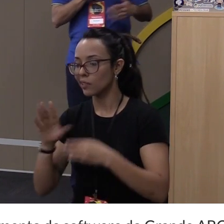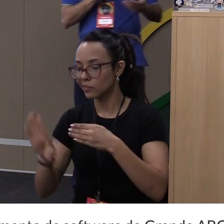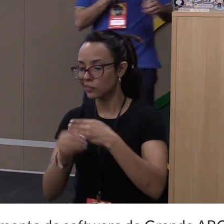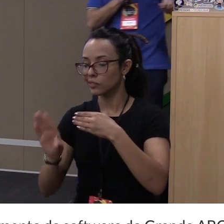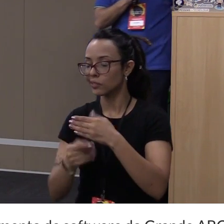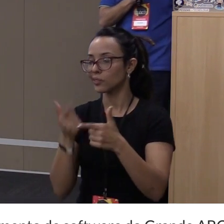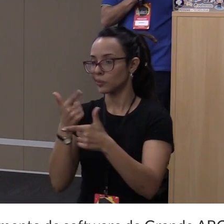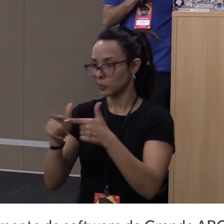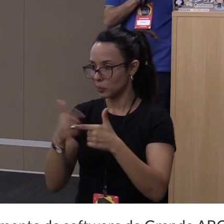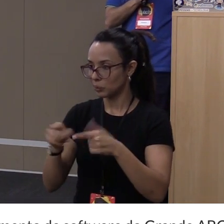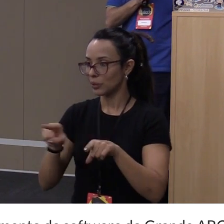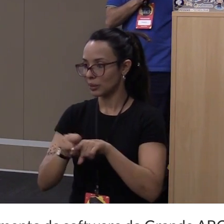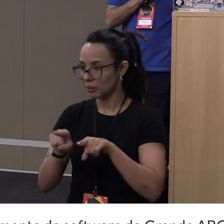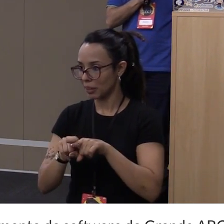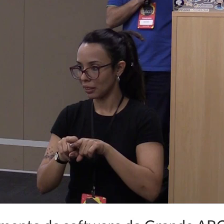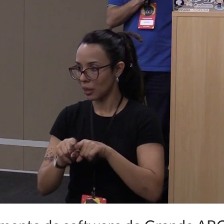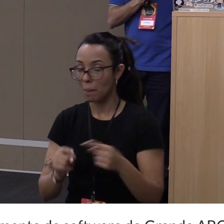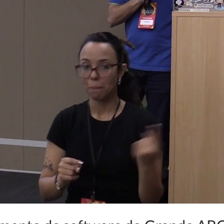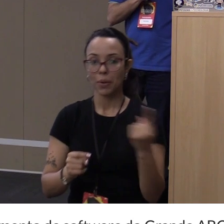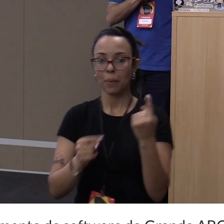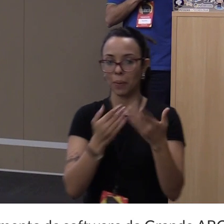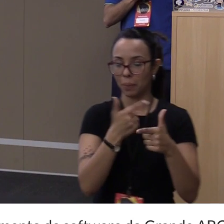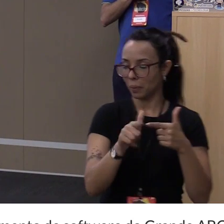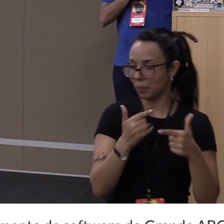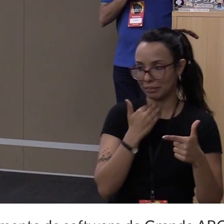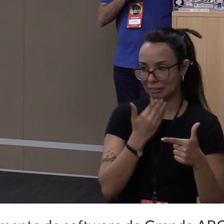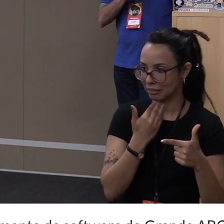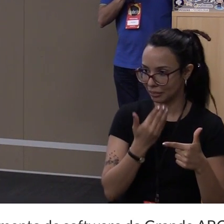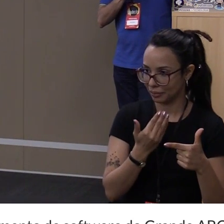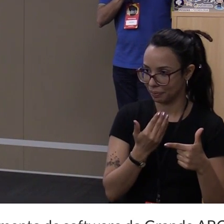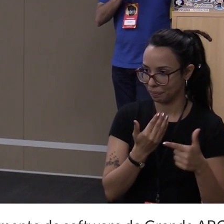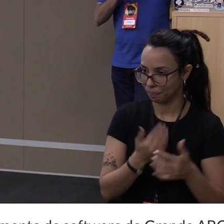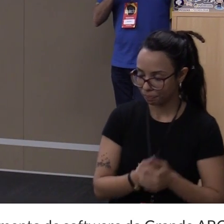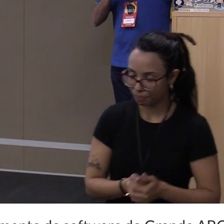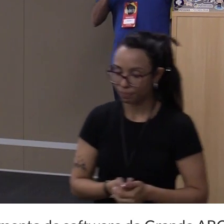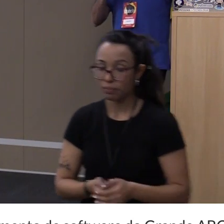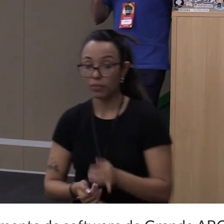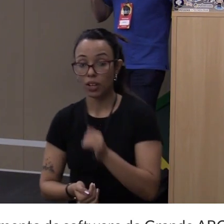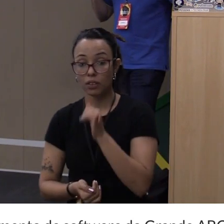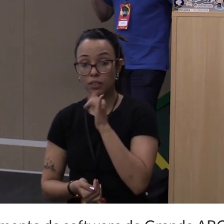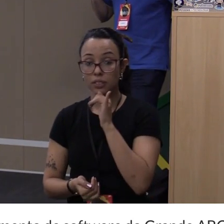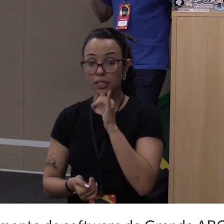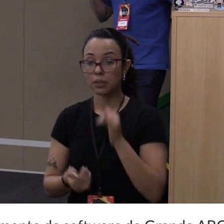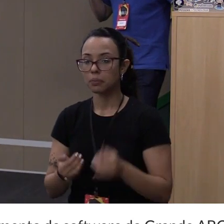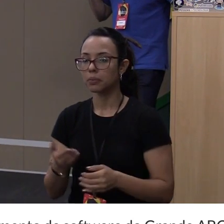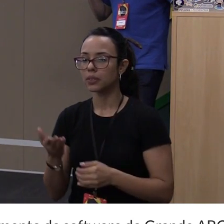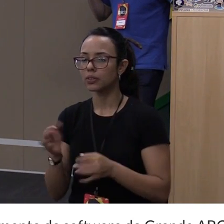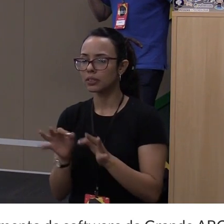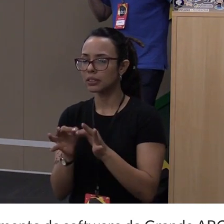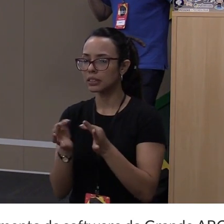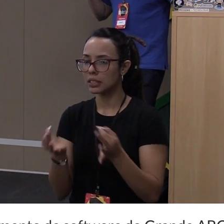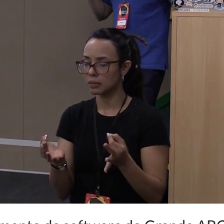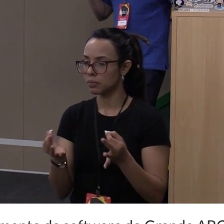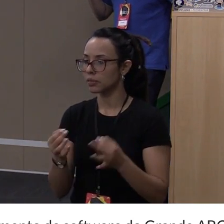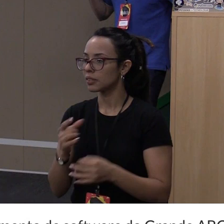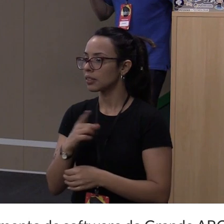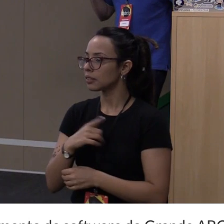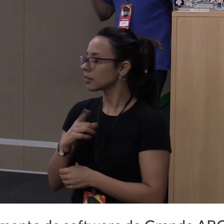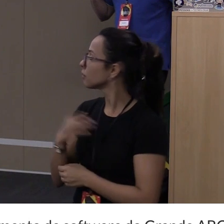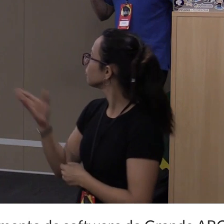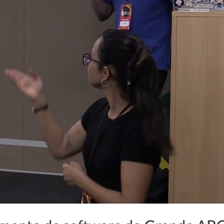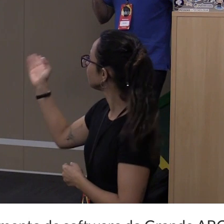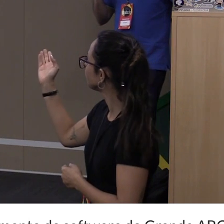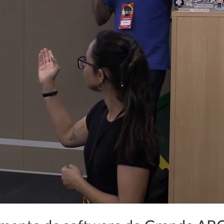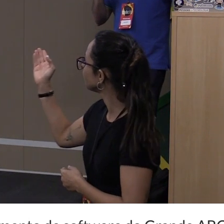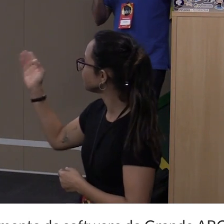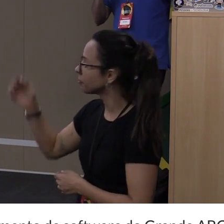da página que você está querendo. Um exemplo básico aqui, tem um site, esse site é legal, truestcrap.com.